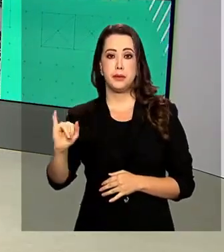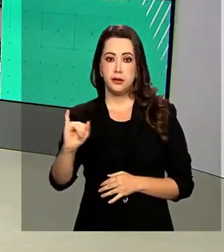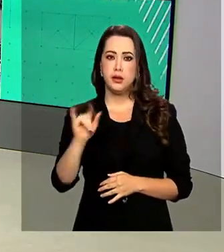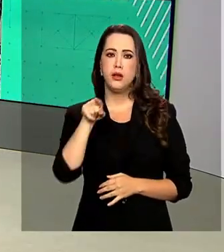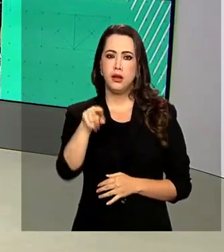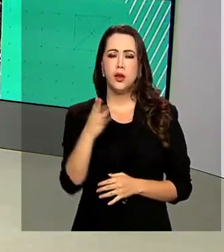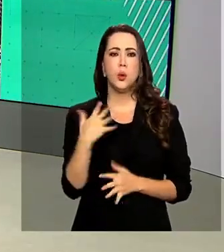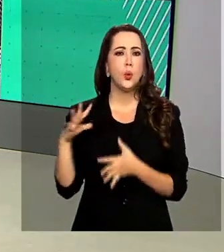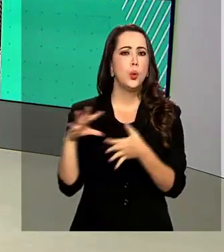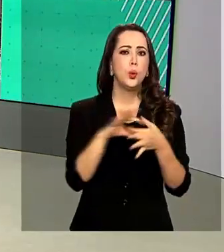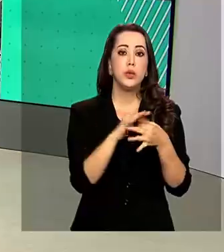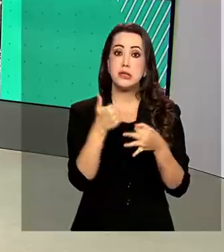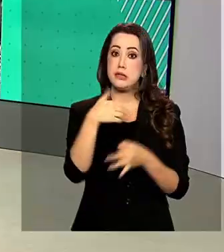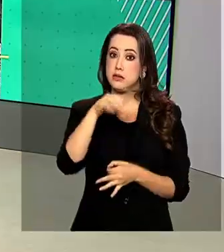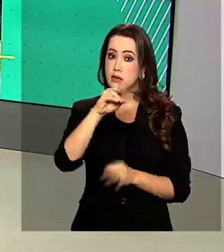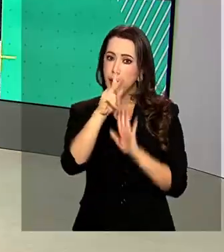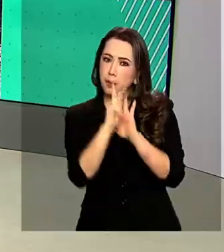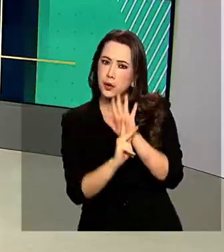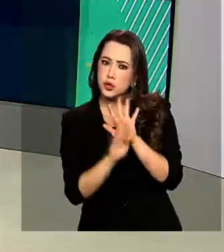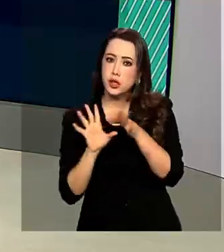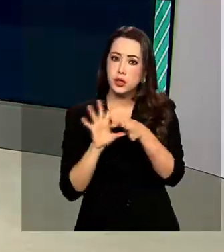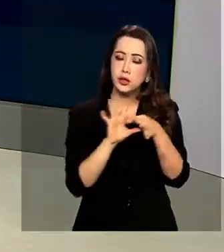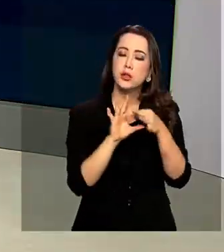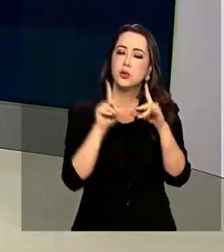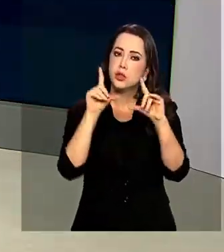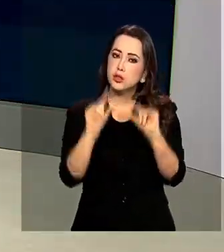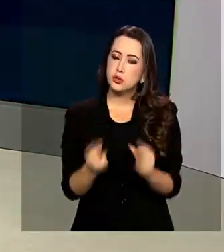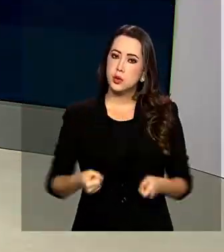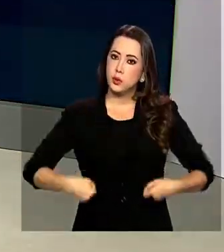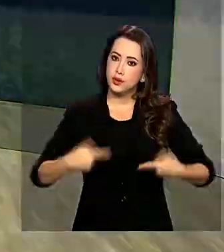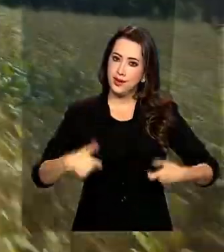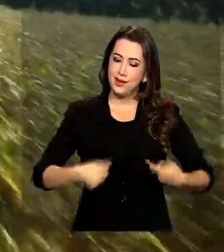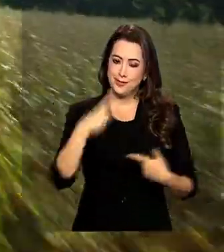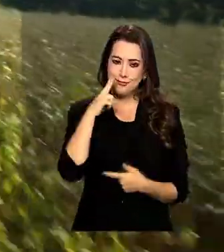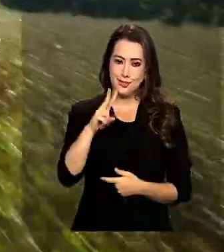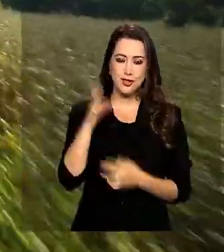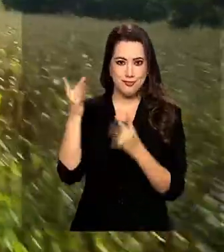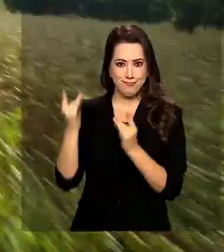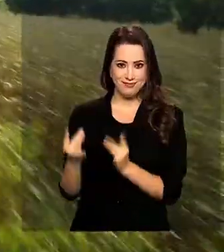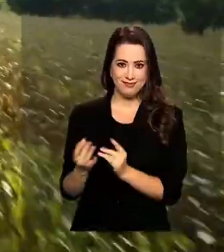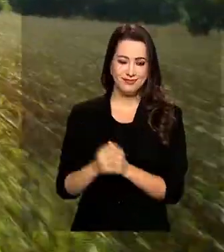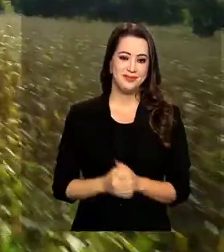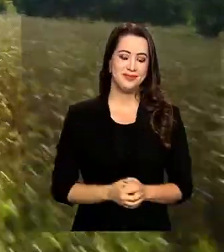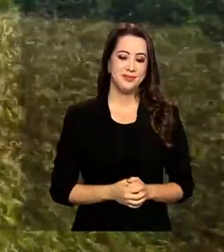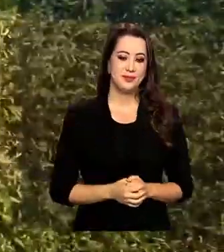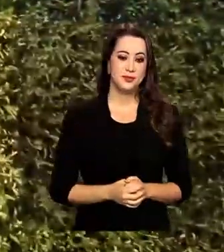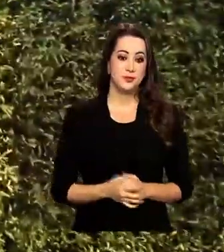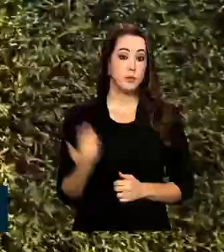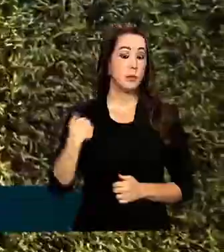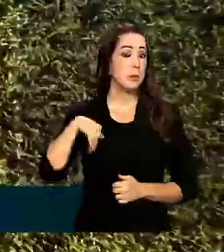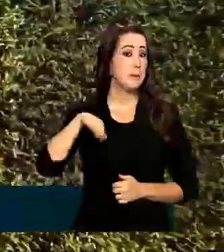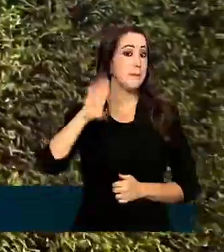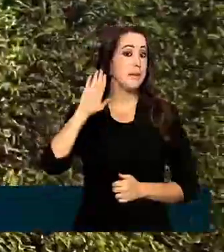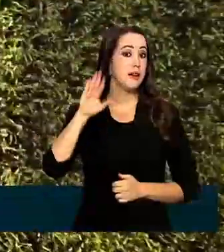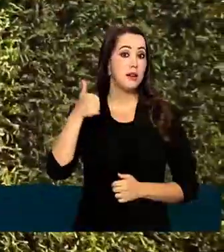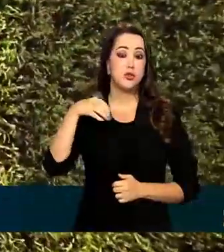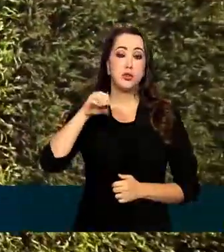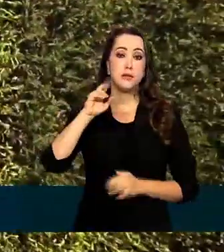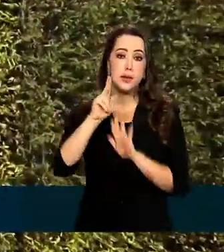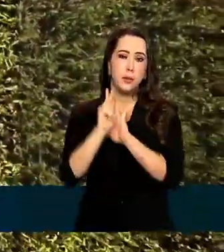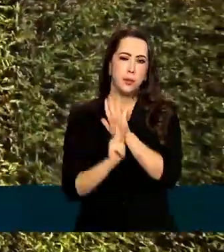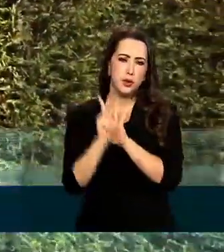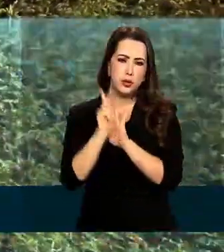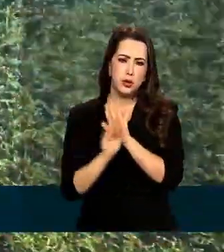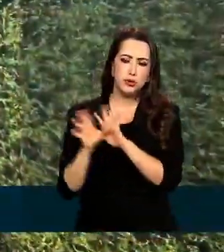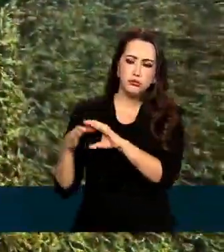de 100 projetos e a parceria permite reduzir custos. Olha só. Já são mais de 100 projetos